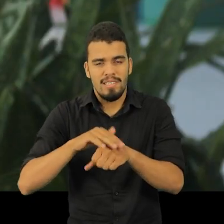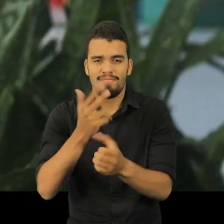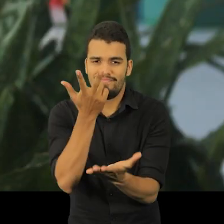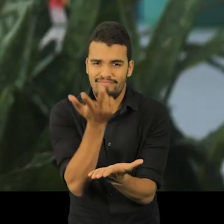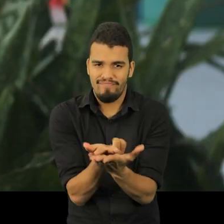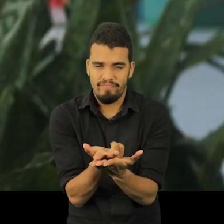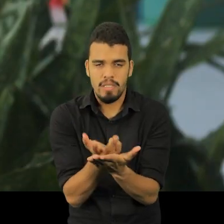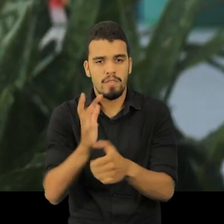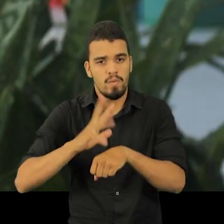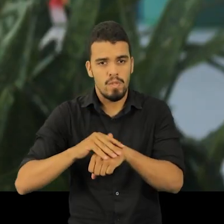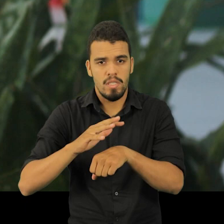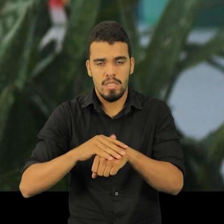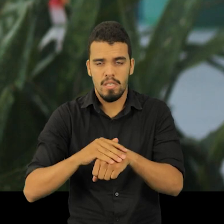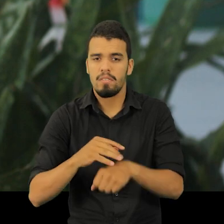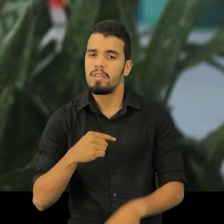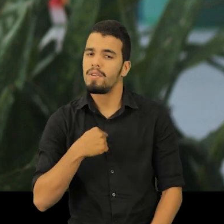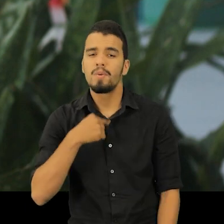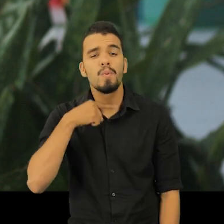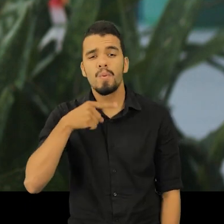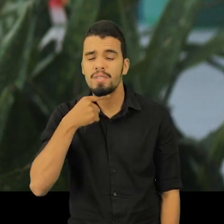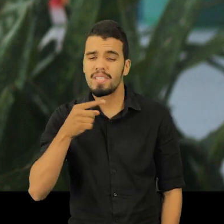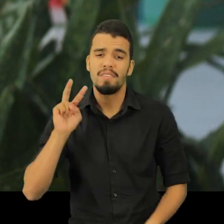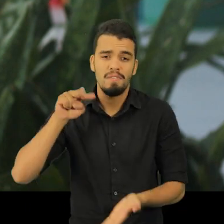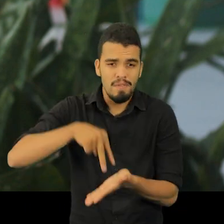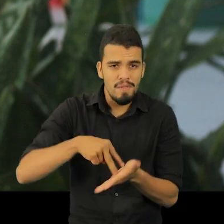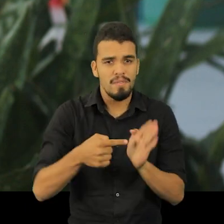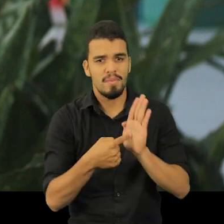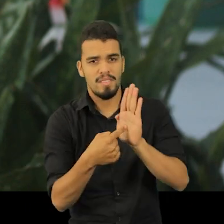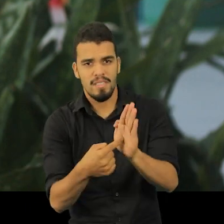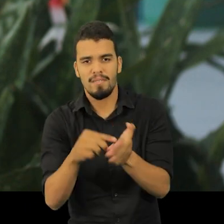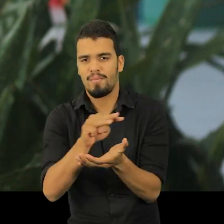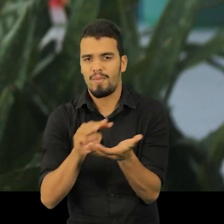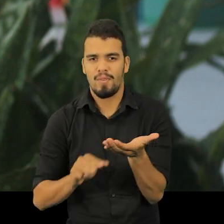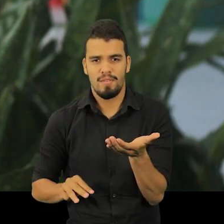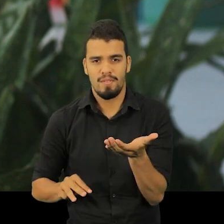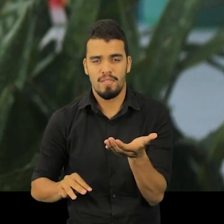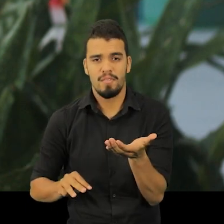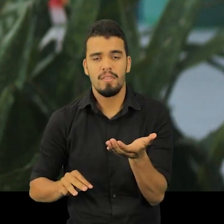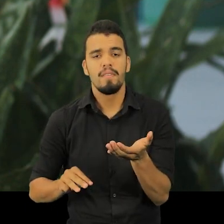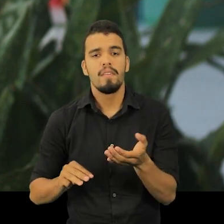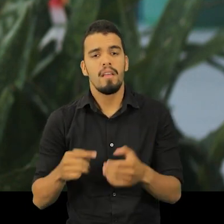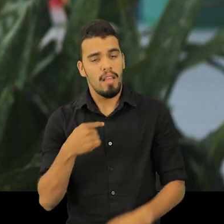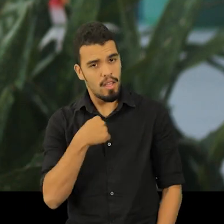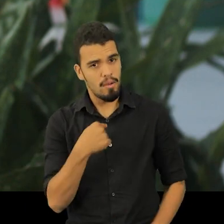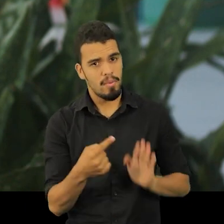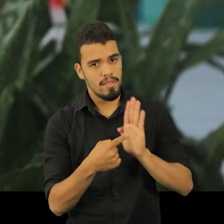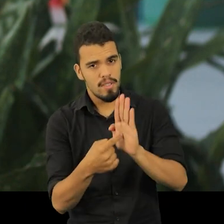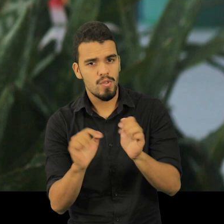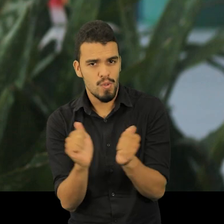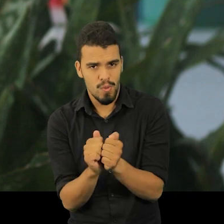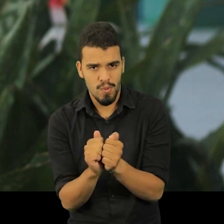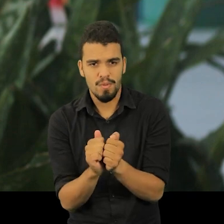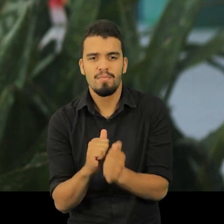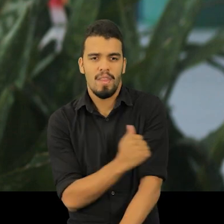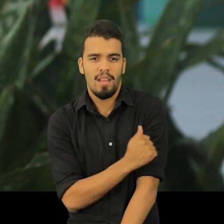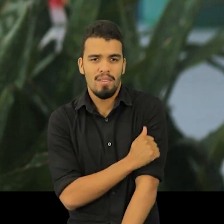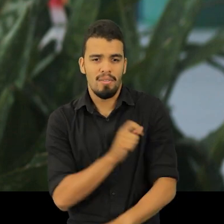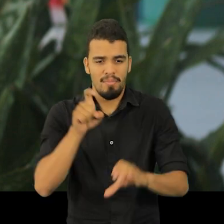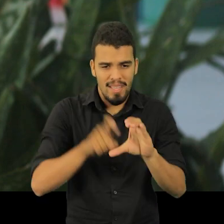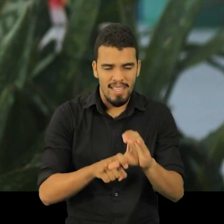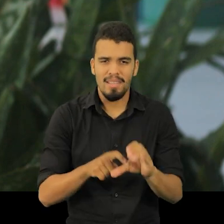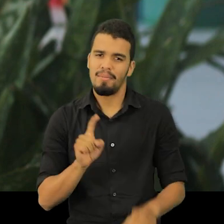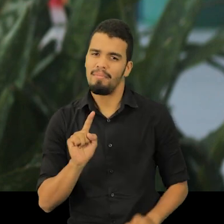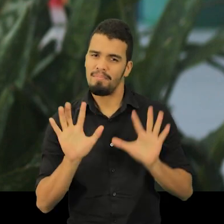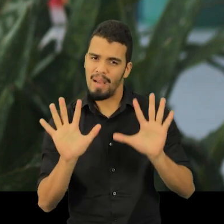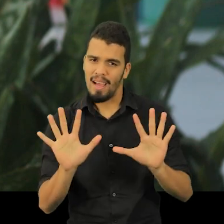Ficou internado. E aquela história, eu não tive como vir apresentar a minha monografia. Eu fui apresentar com os alunos que tinham pendências. E eu não gostaria de ter